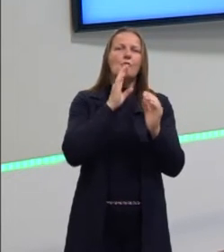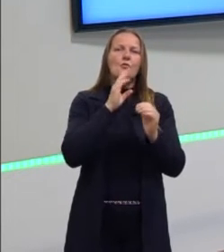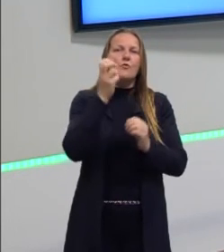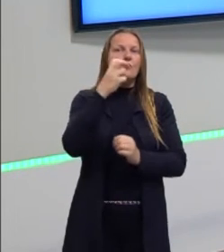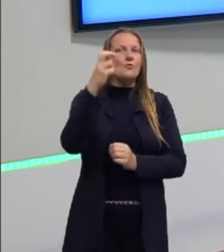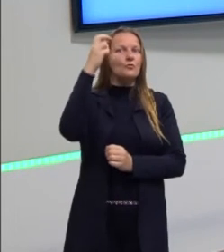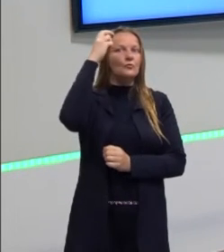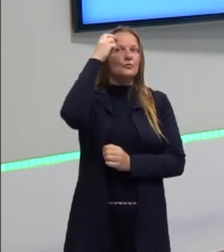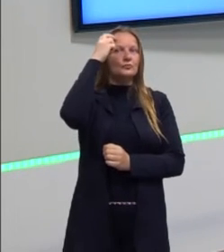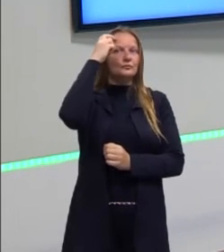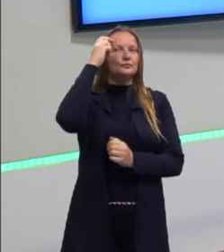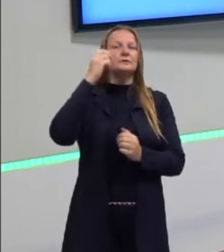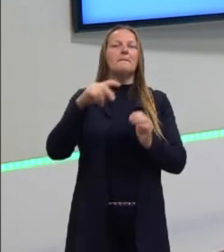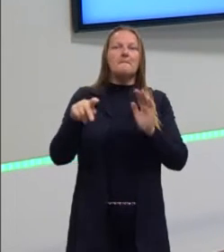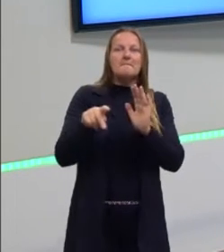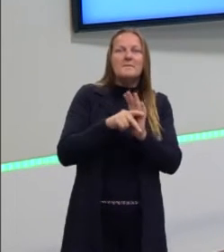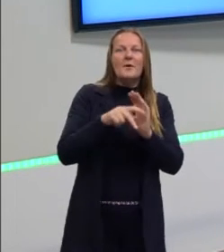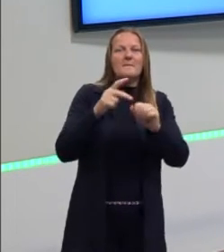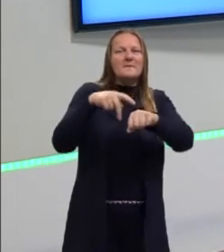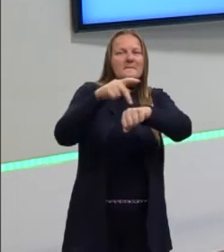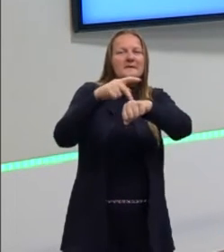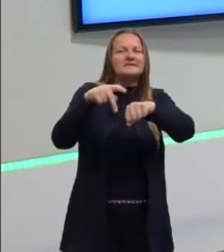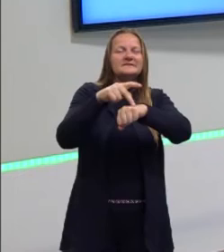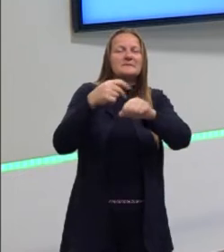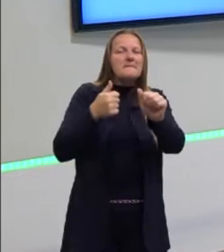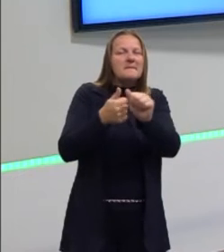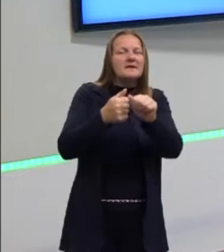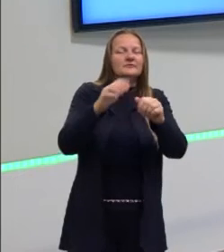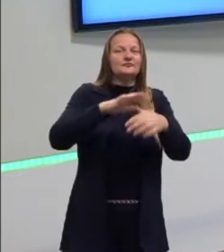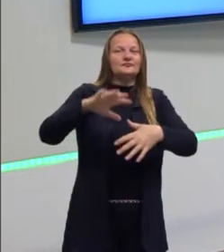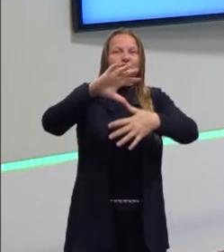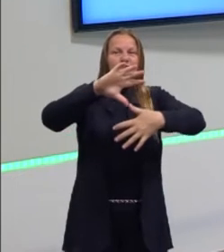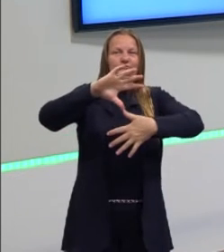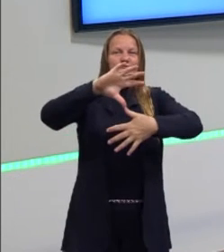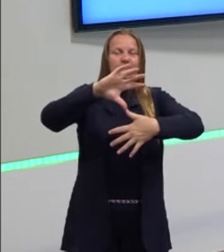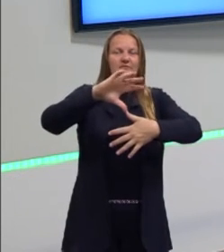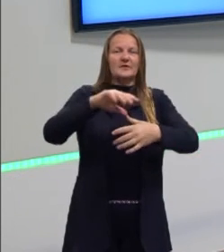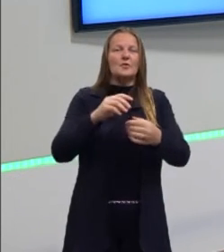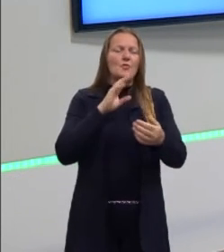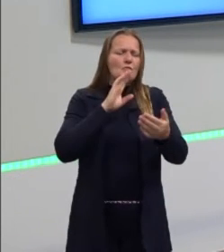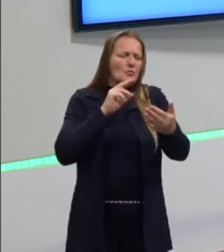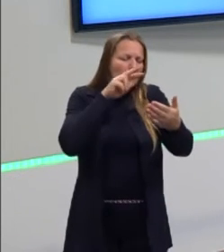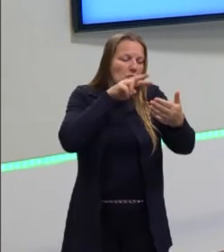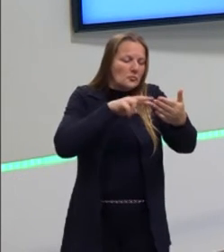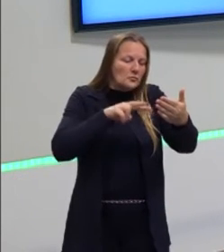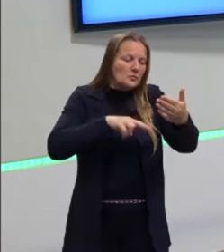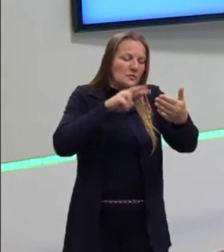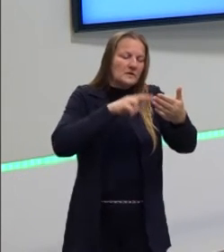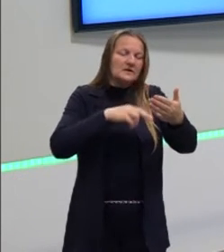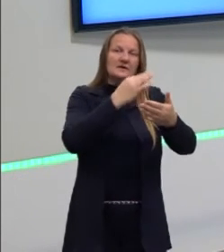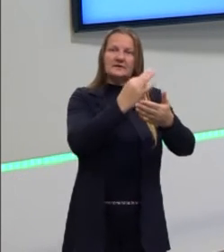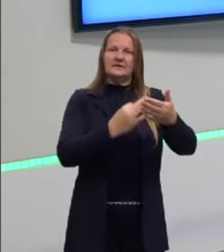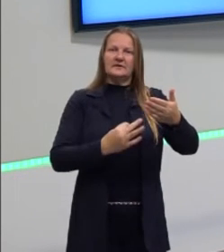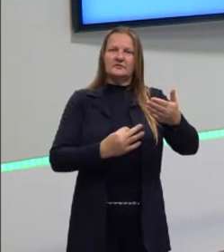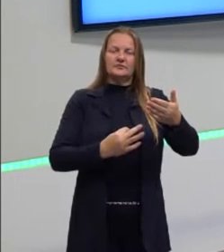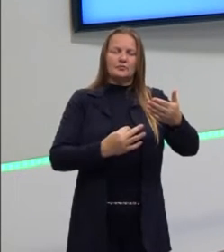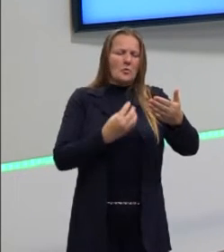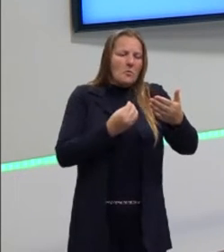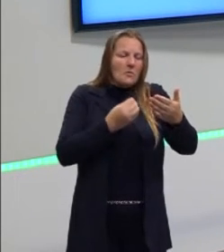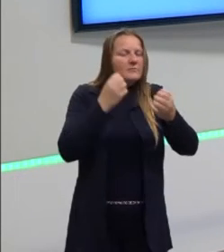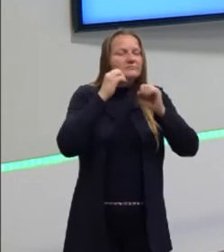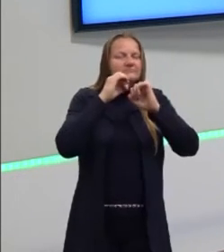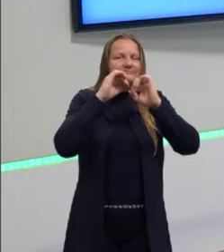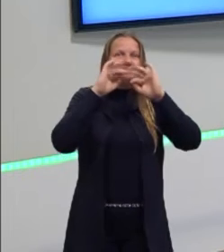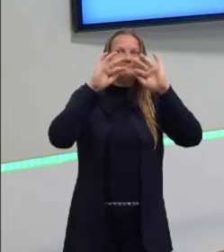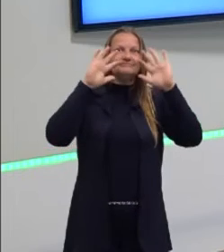dessa cultura para que possamos compreender os textos que são trazidos nas questões. Nós não podemos